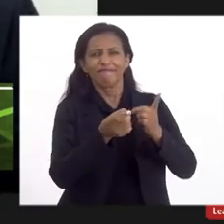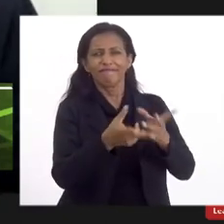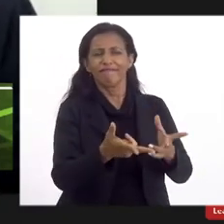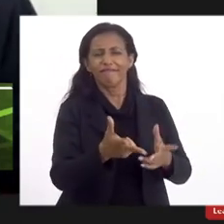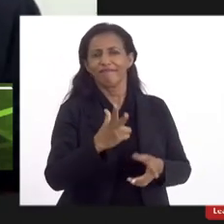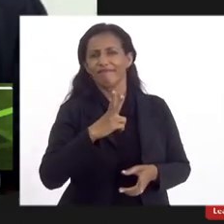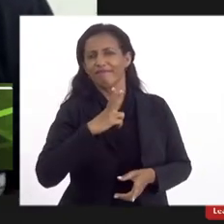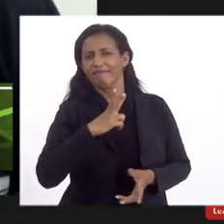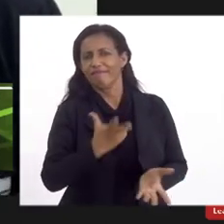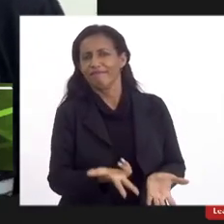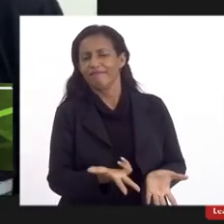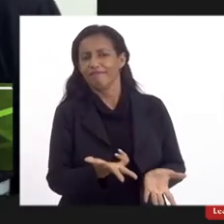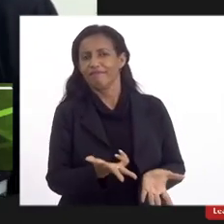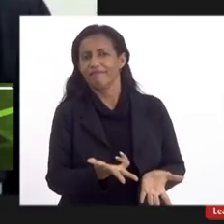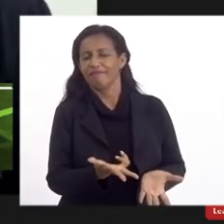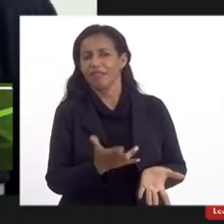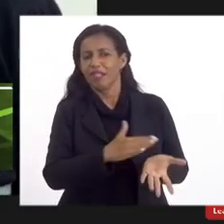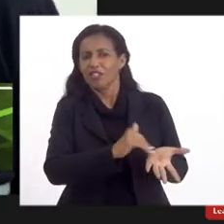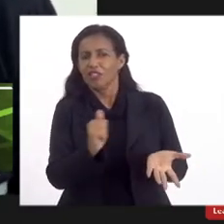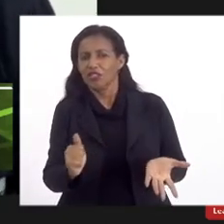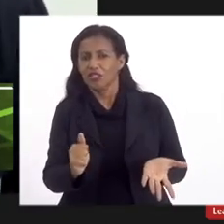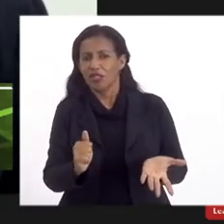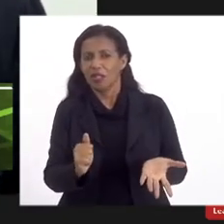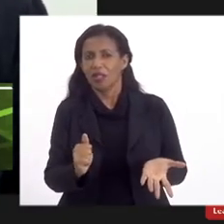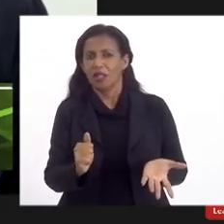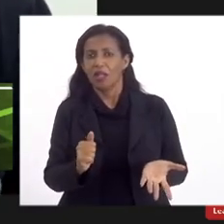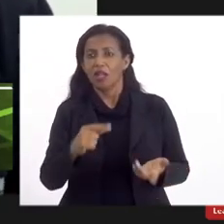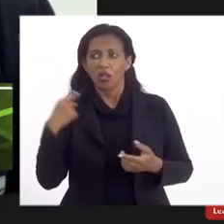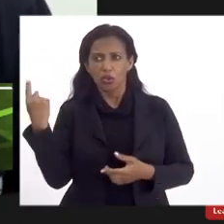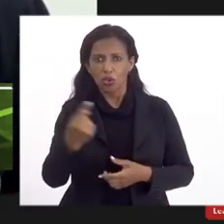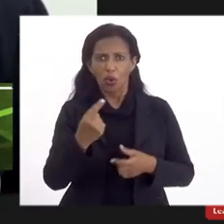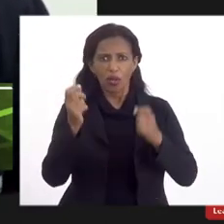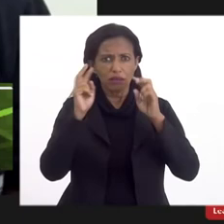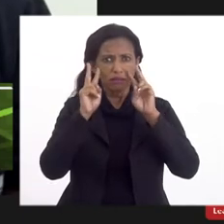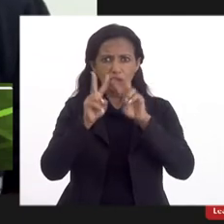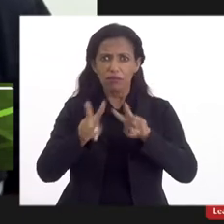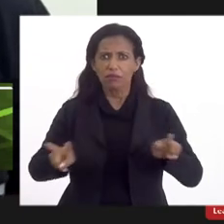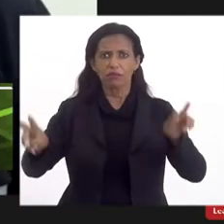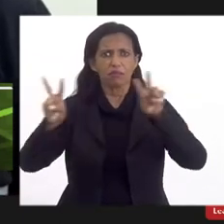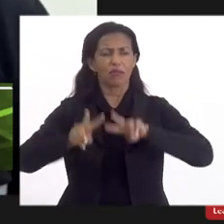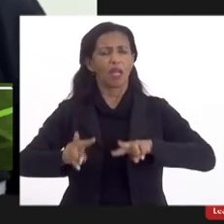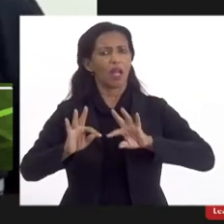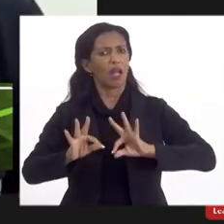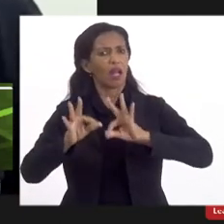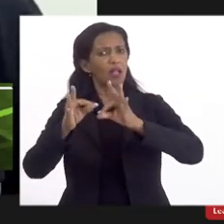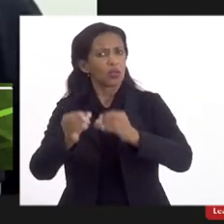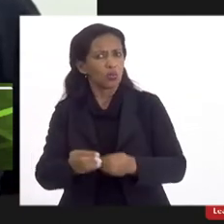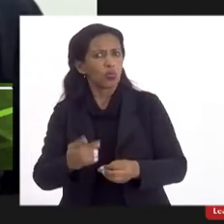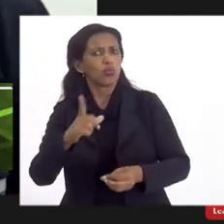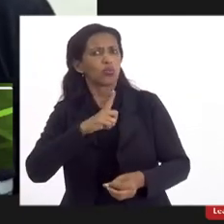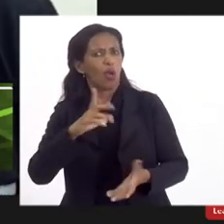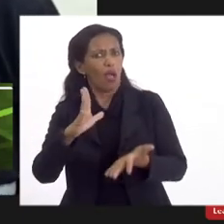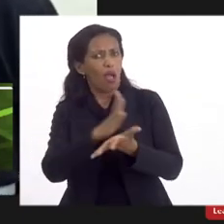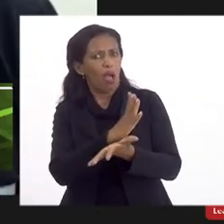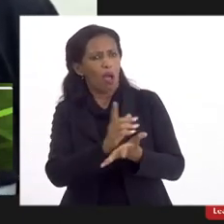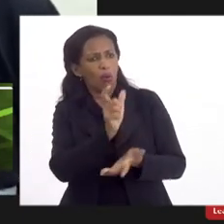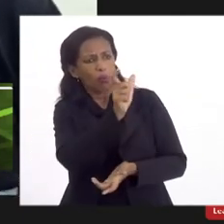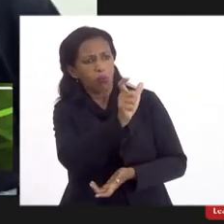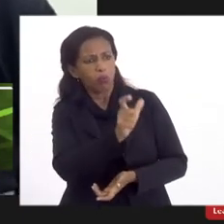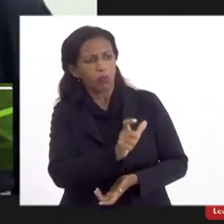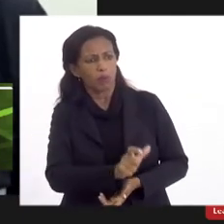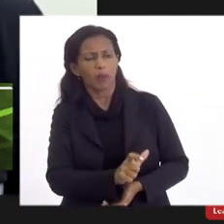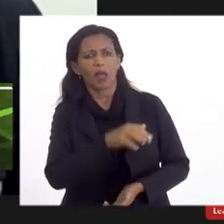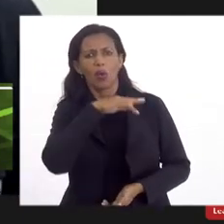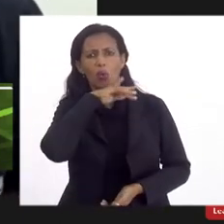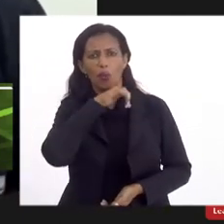fala no sentido que a gente está atento a tudo né tem algumas supressivas ali ruins 14